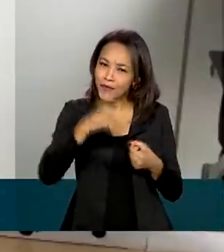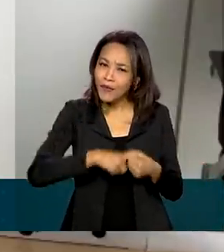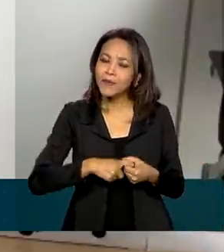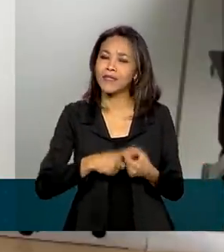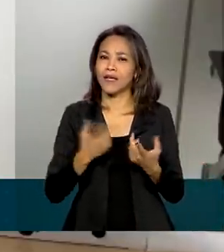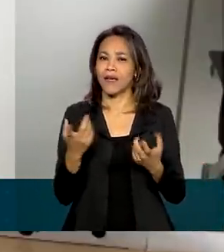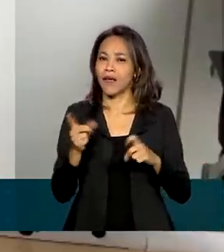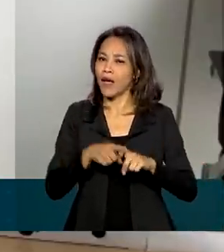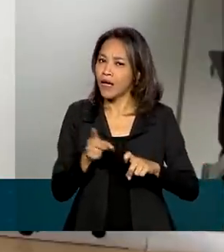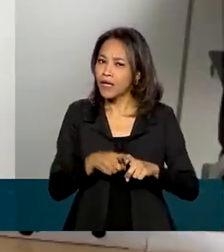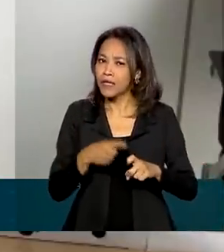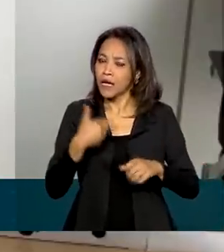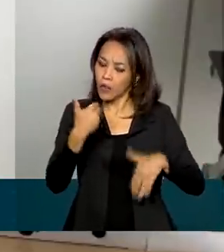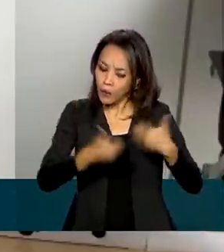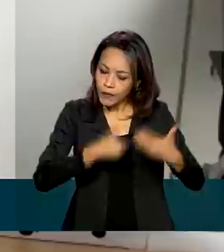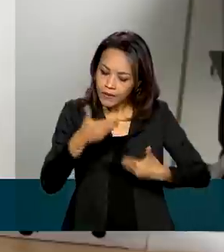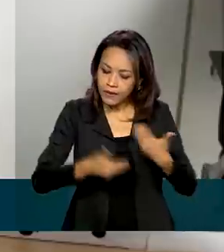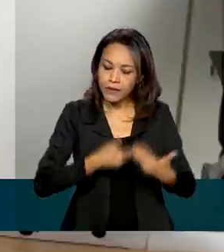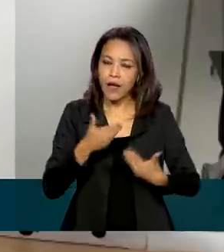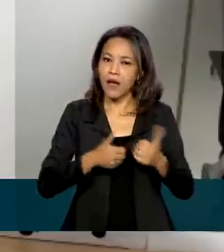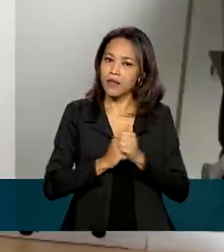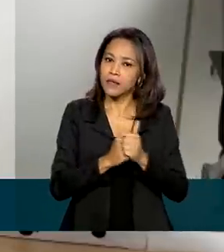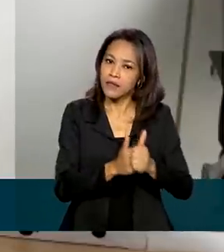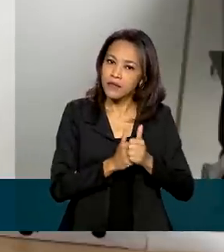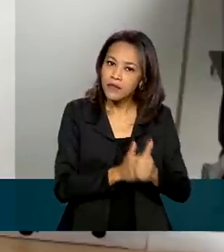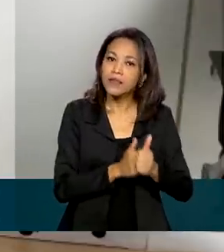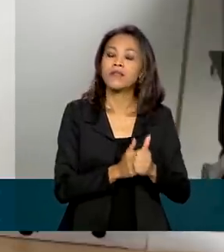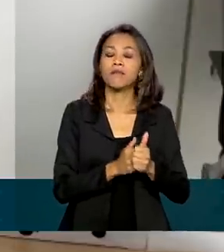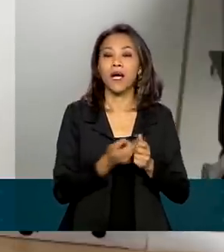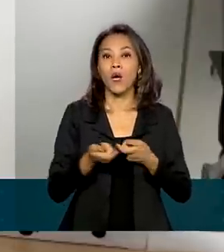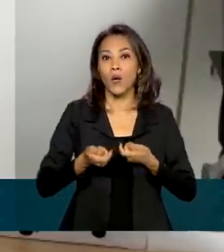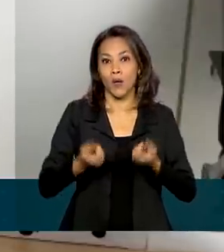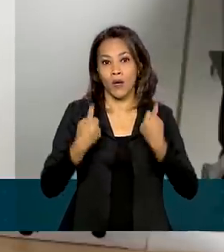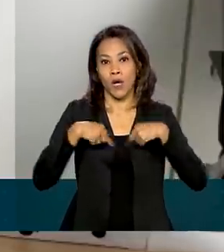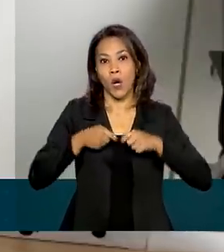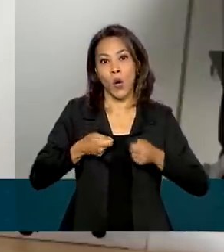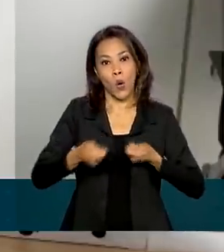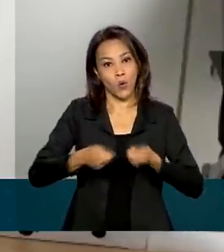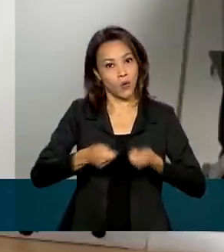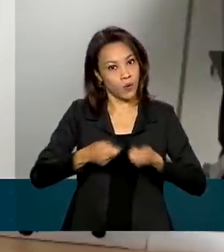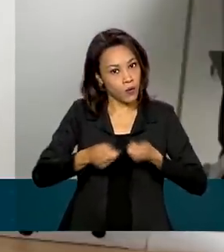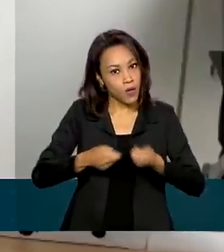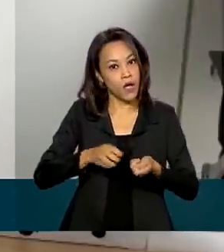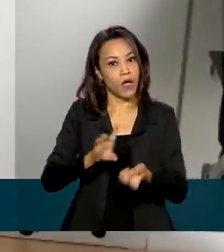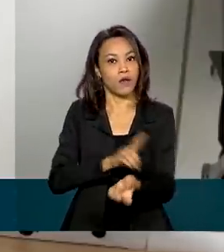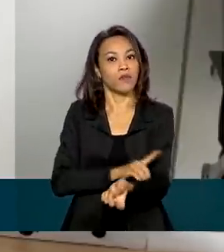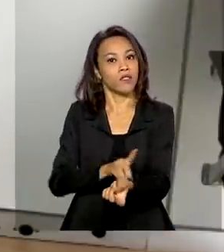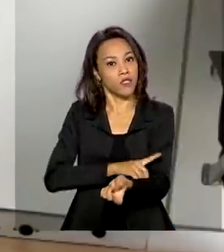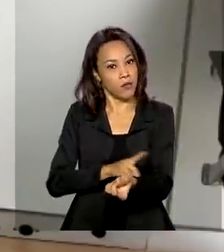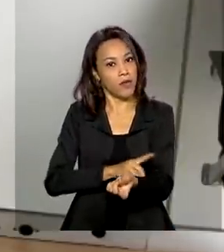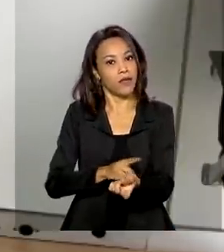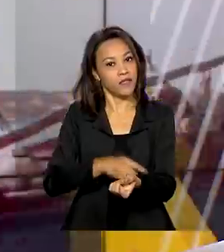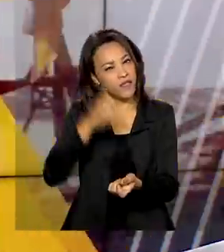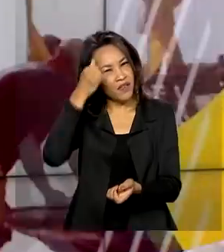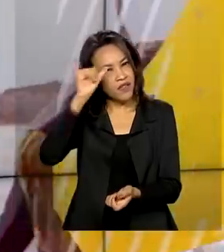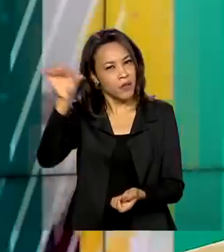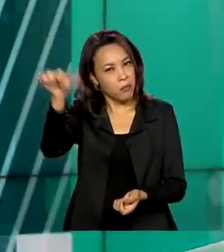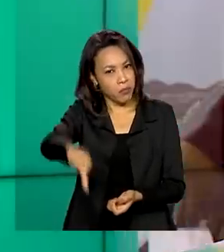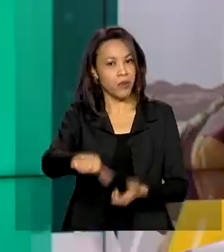cuidados e de fazer o tratamento adequado para controlar o diabetes e para evitar as complicações da doença.